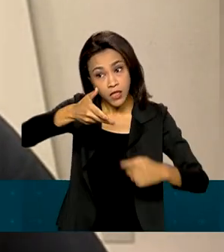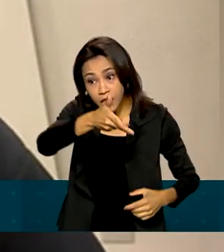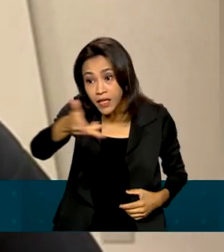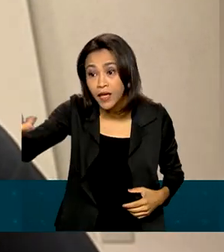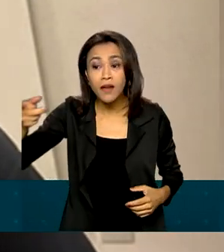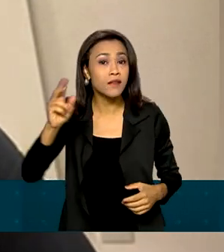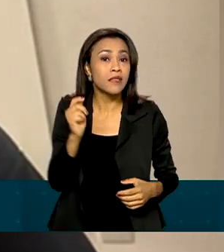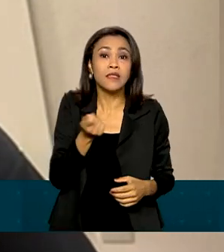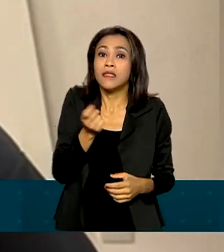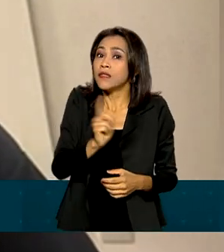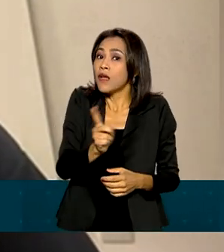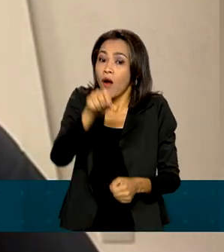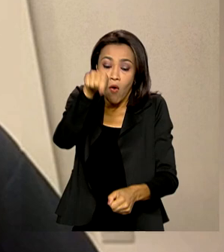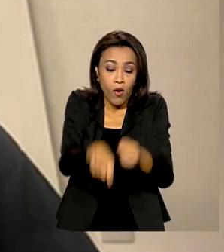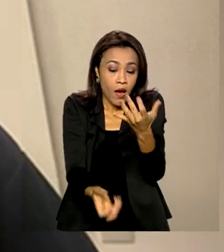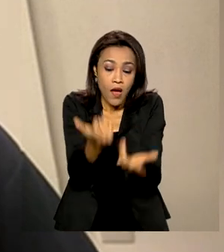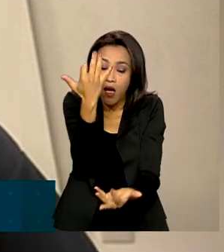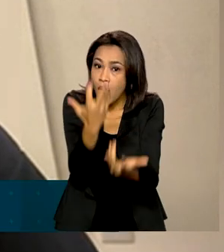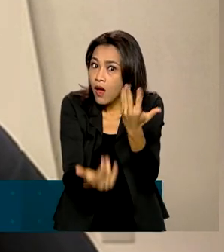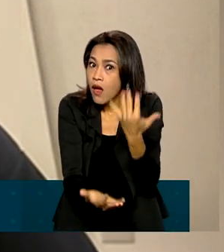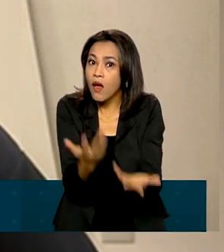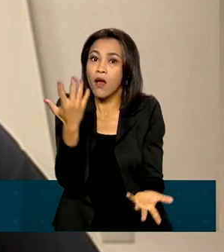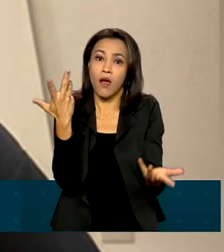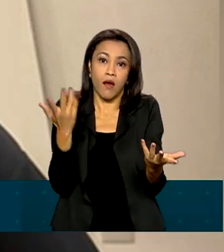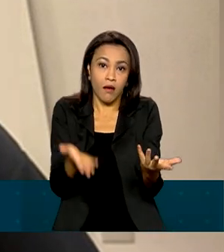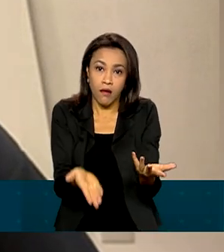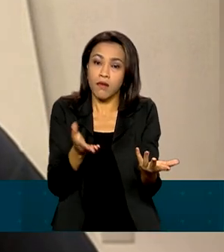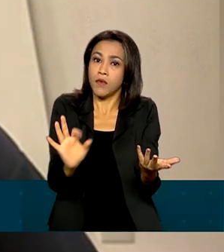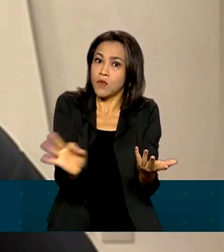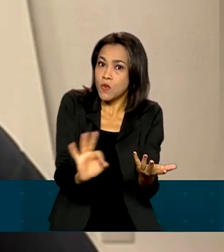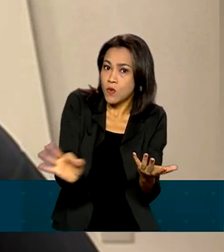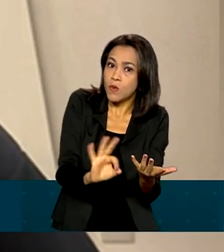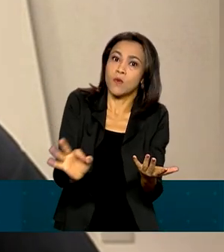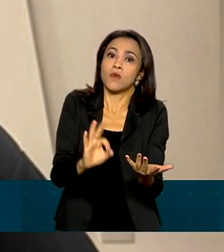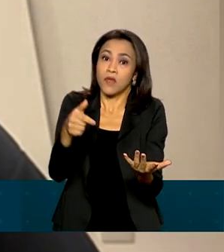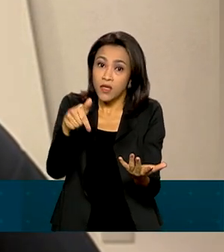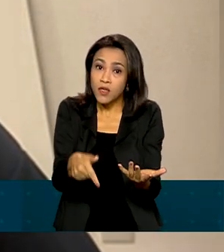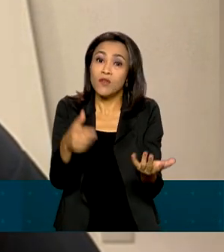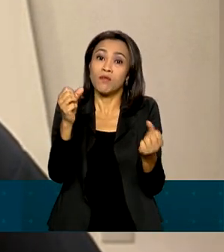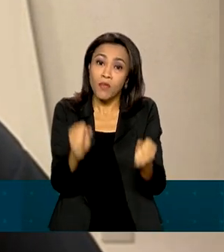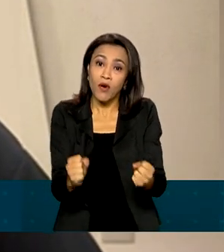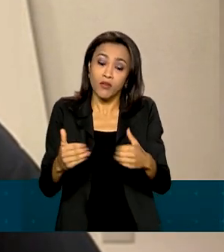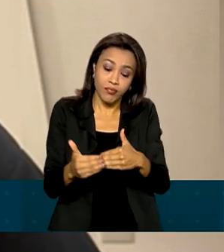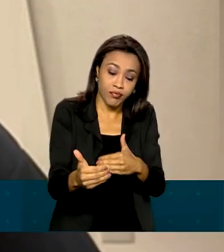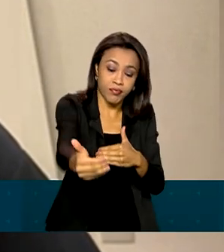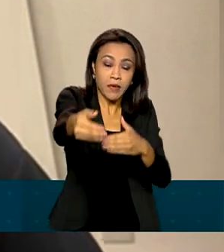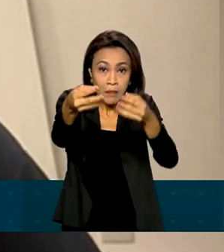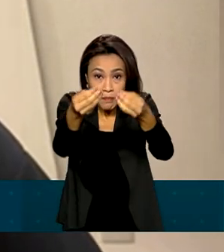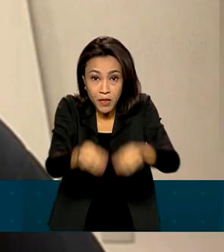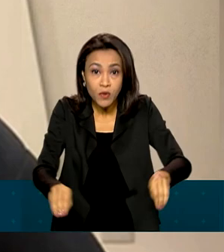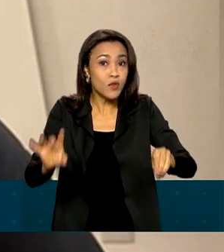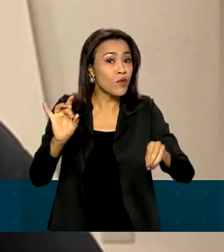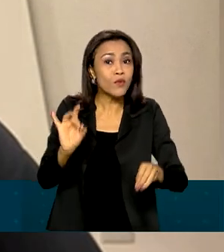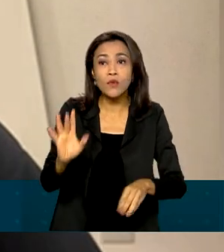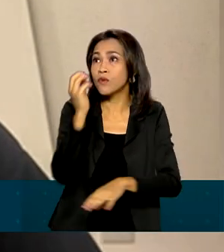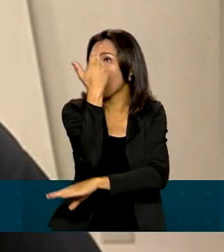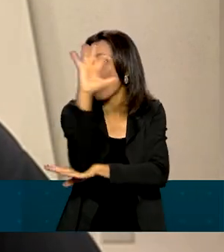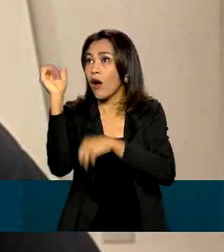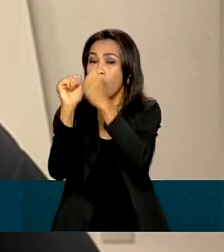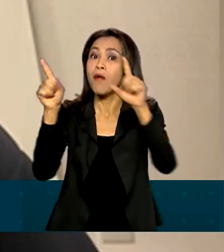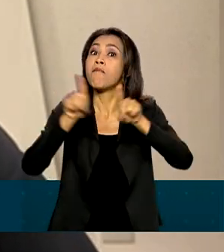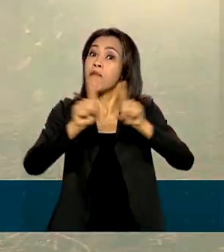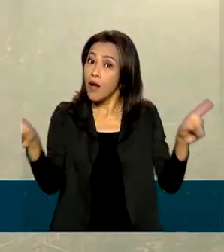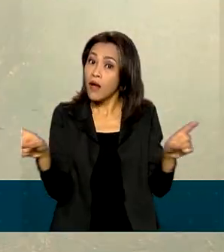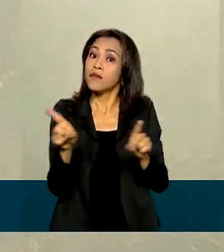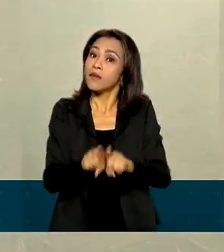faça queimadas, não solte balões, que também é uma outra ocorrência que causa muitos prejuízos, não só ao meio ambiente, mas também às linhas